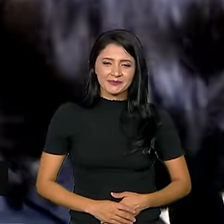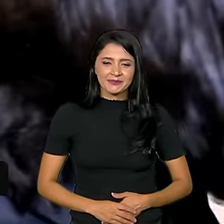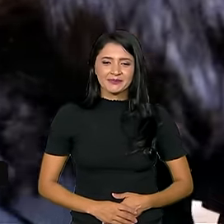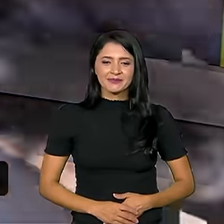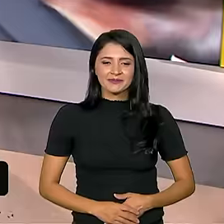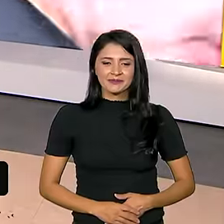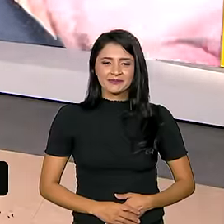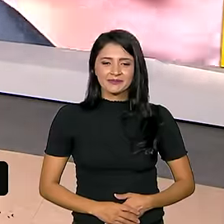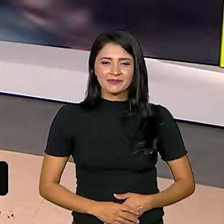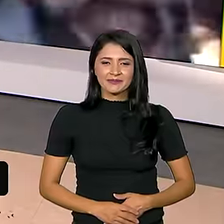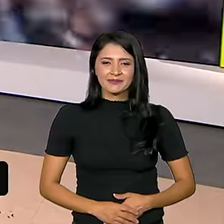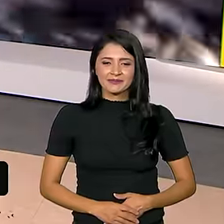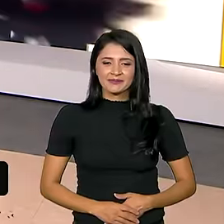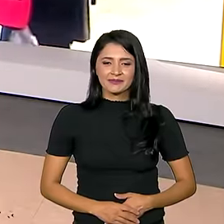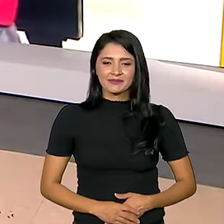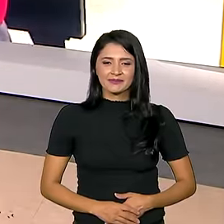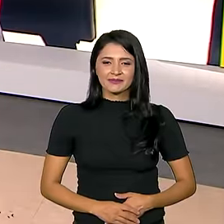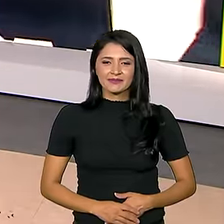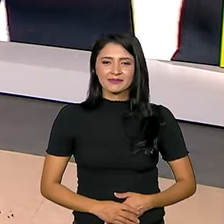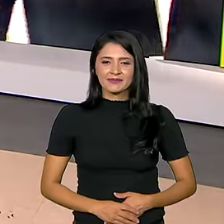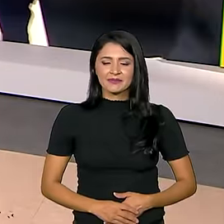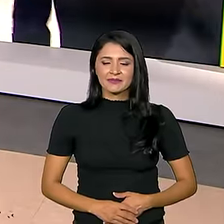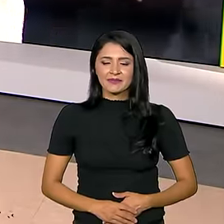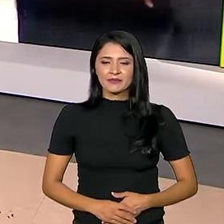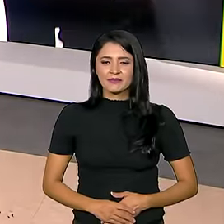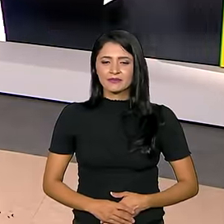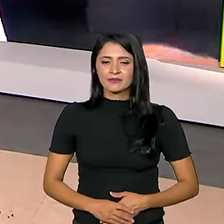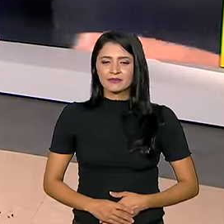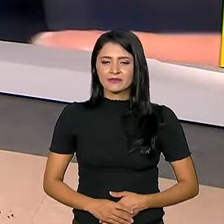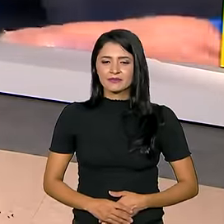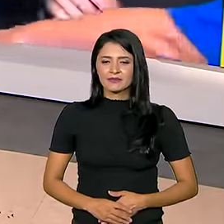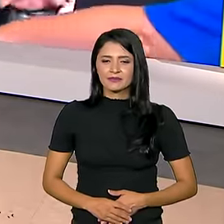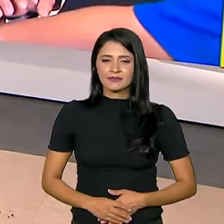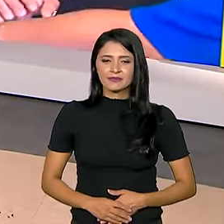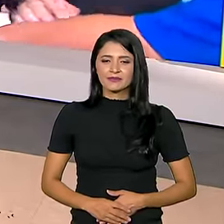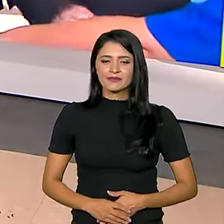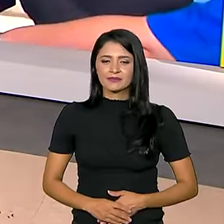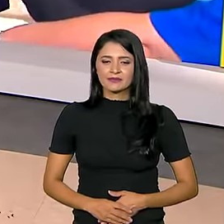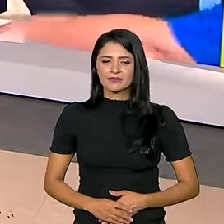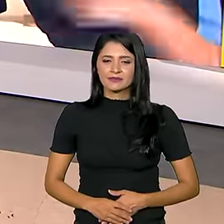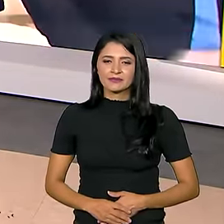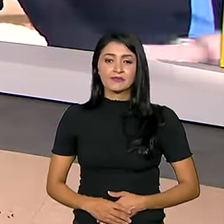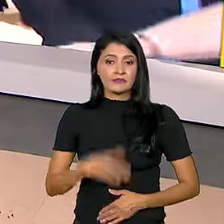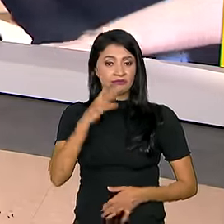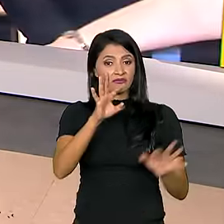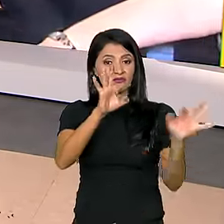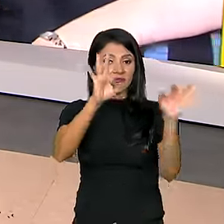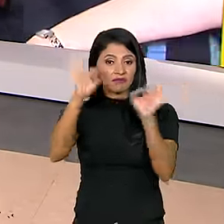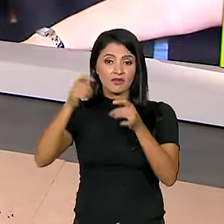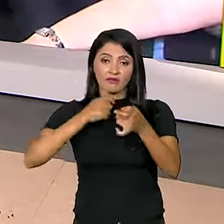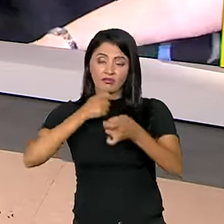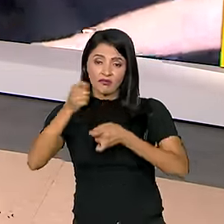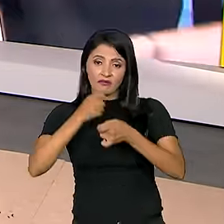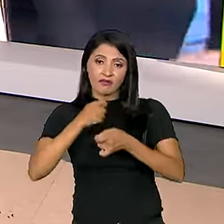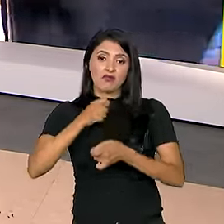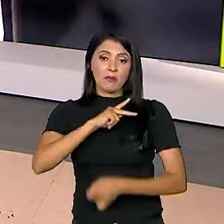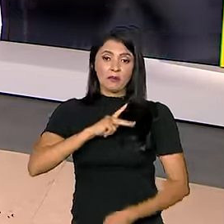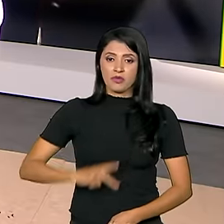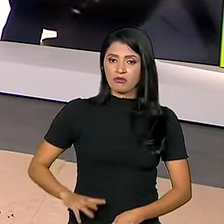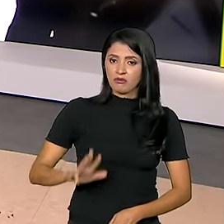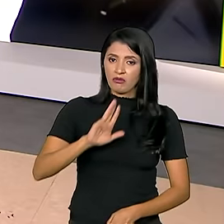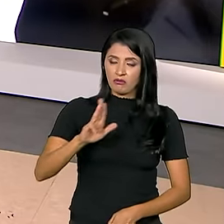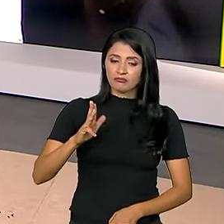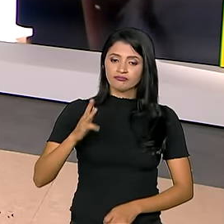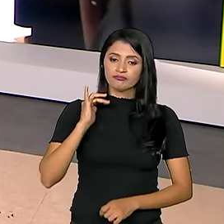Presidente! Presidente! Presidente! Presidente! Presidente! Você acompanhou a entrevista coletiva do presidente Lula e